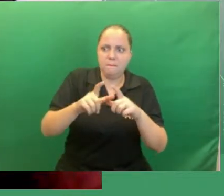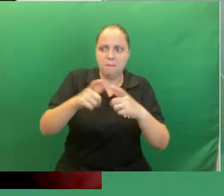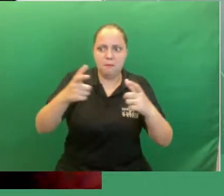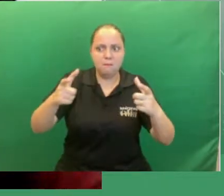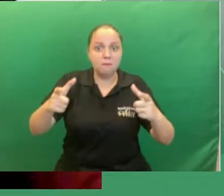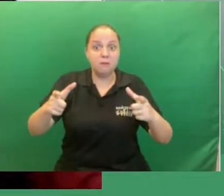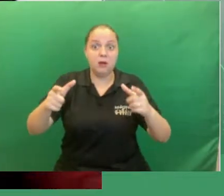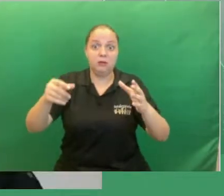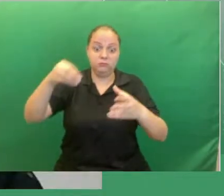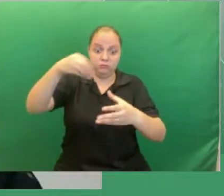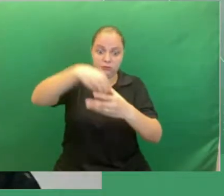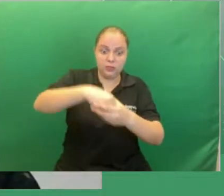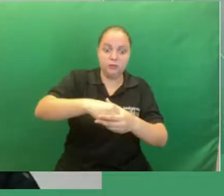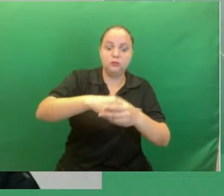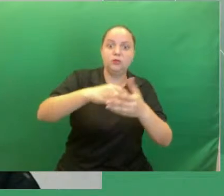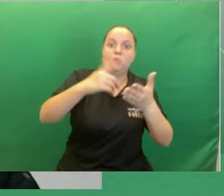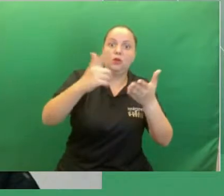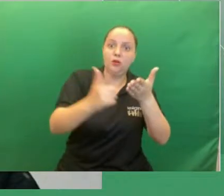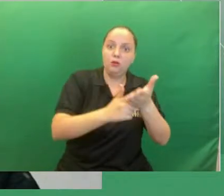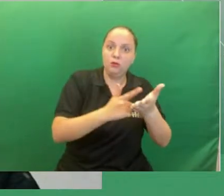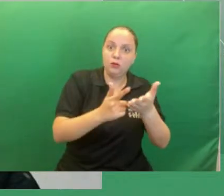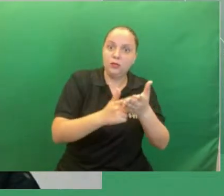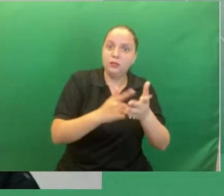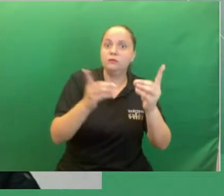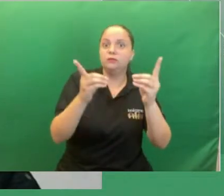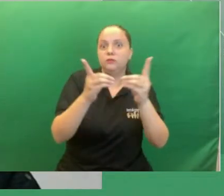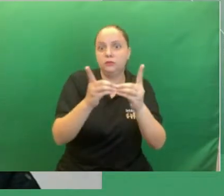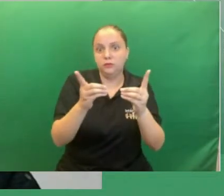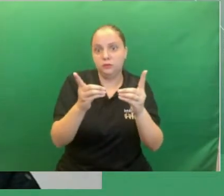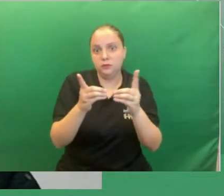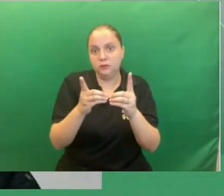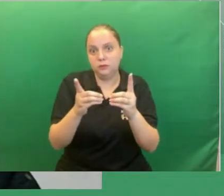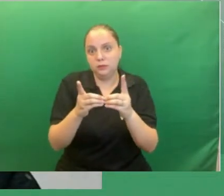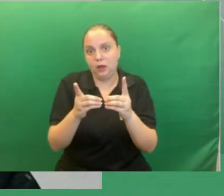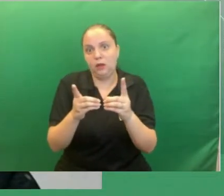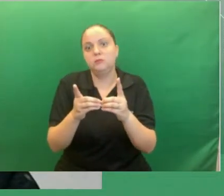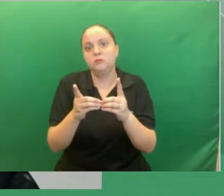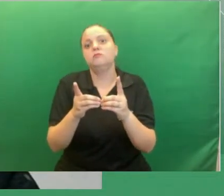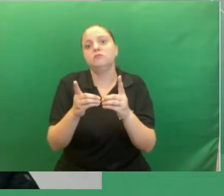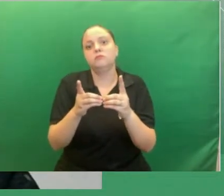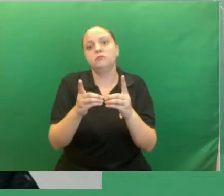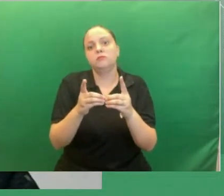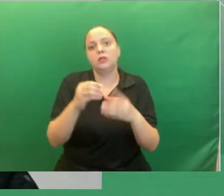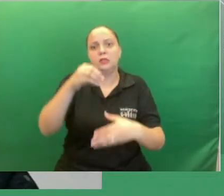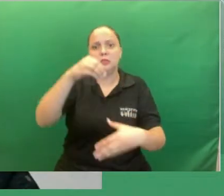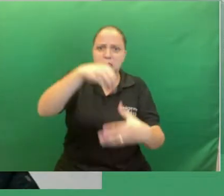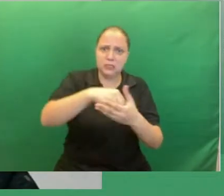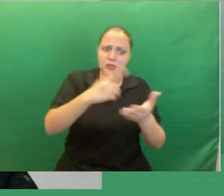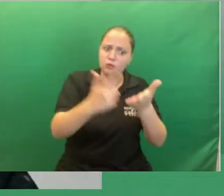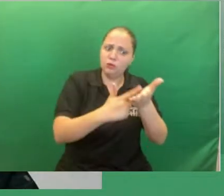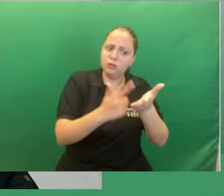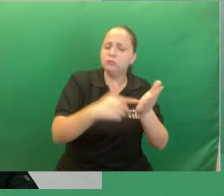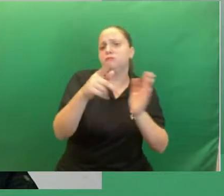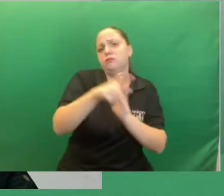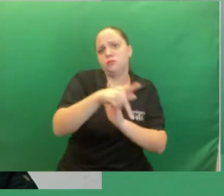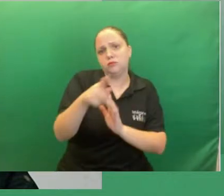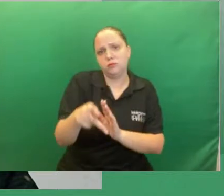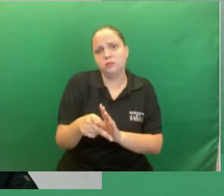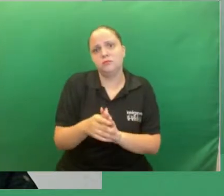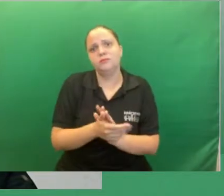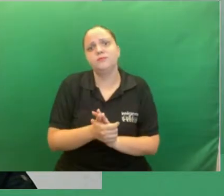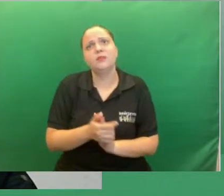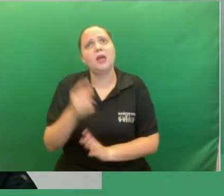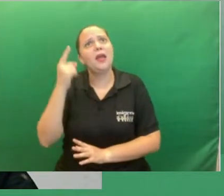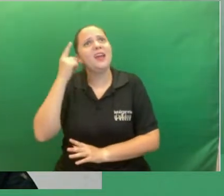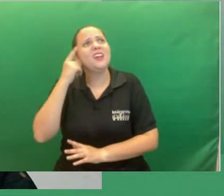Bom de uma forma assim bem direta eu penso que uma reformulação nos próprios livros didáticos já